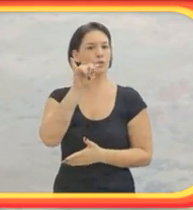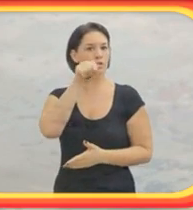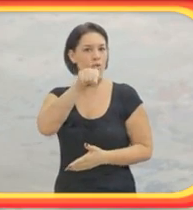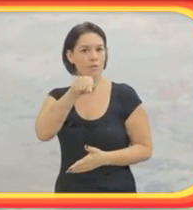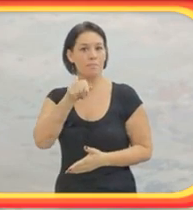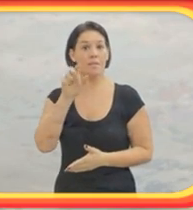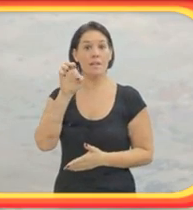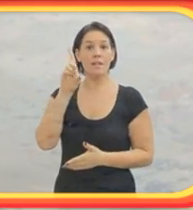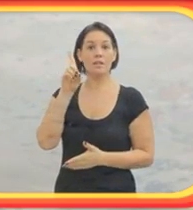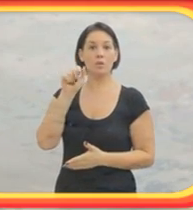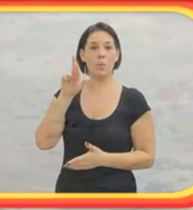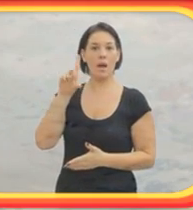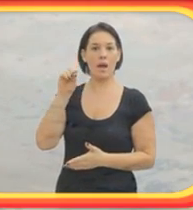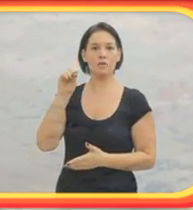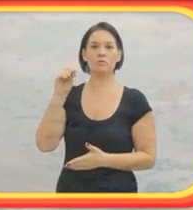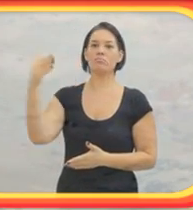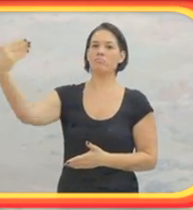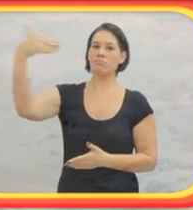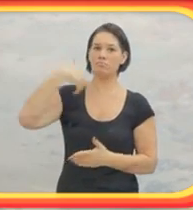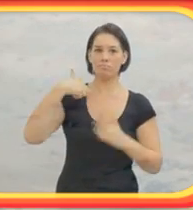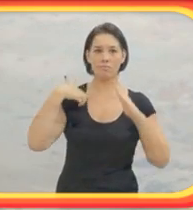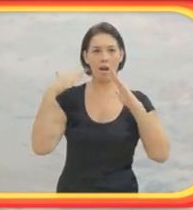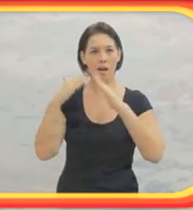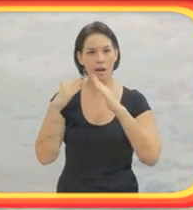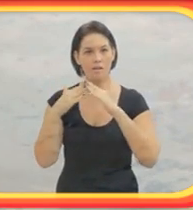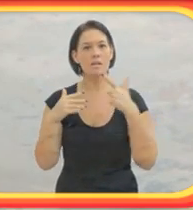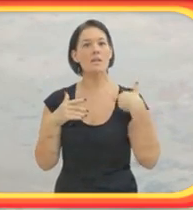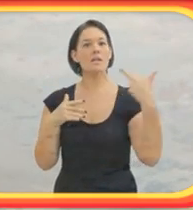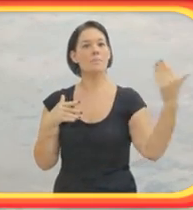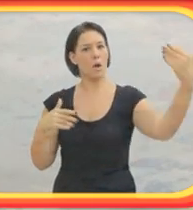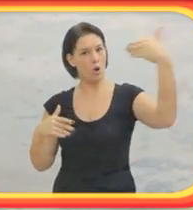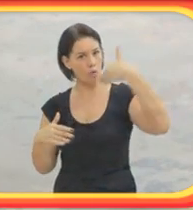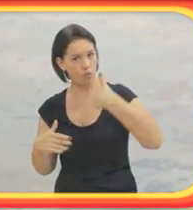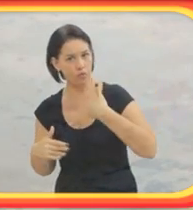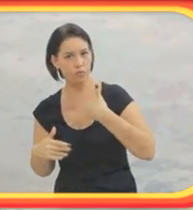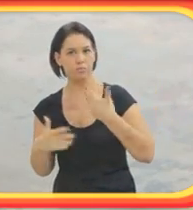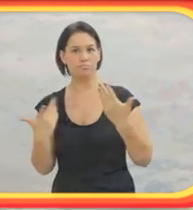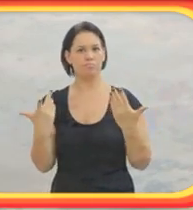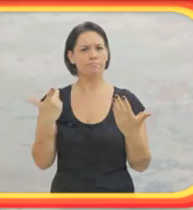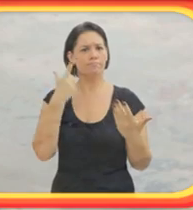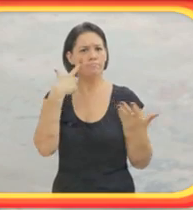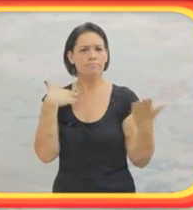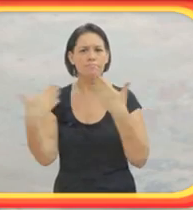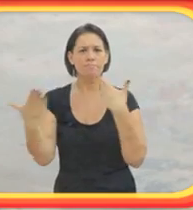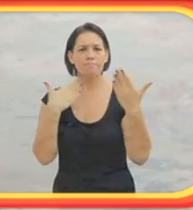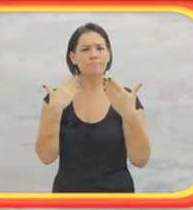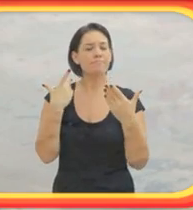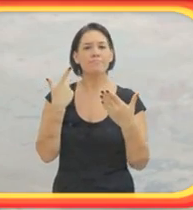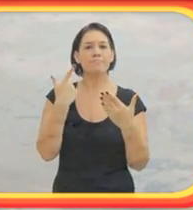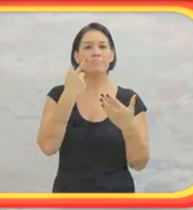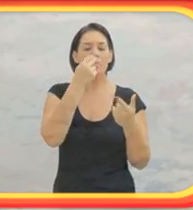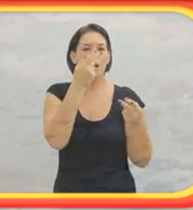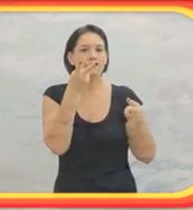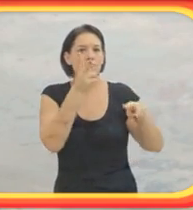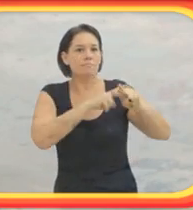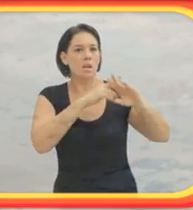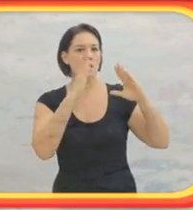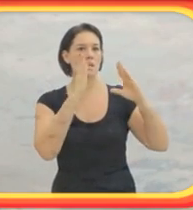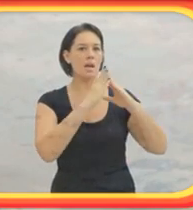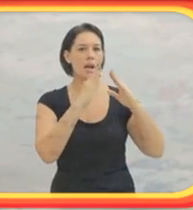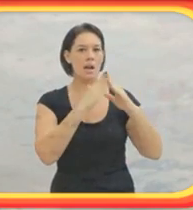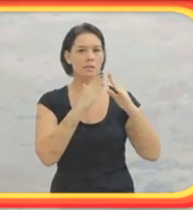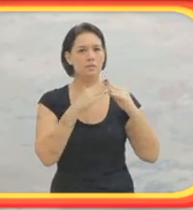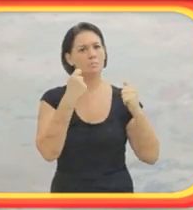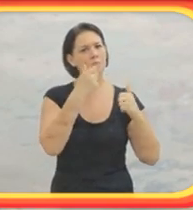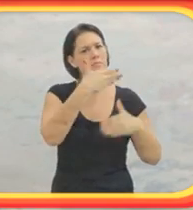o meu irmão, mais adiante, eu disse, cara, vai lá, vamos lá. Para a gente ver se consegue tirar ele de casa. E dito e feito.